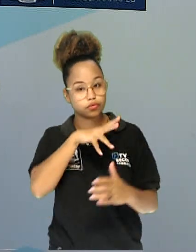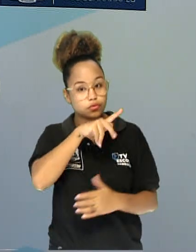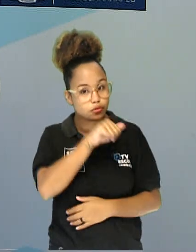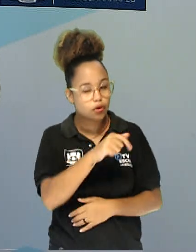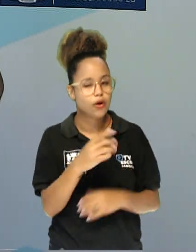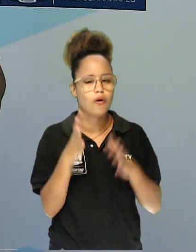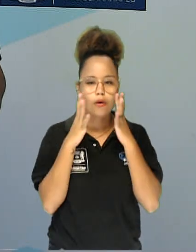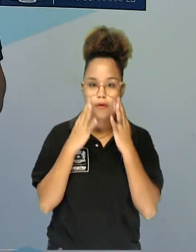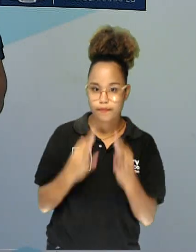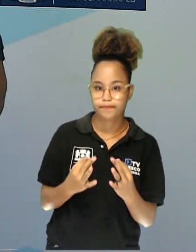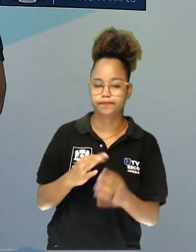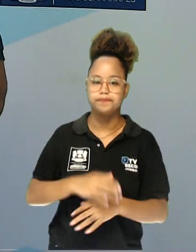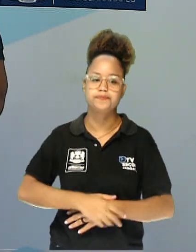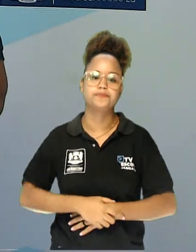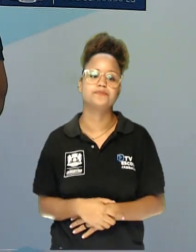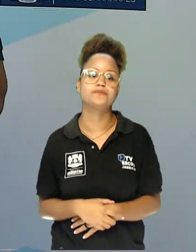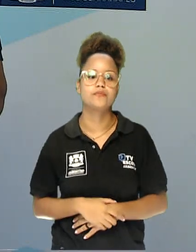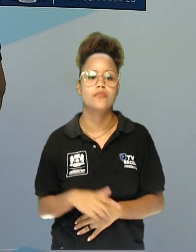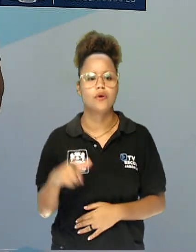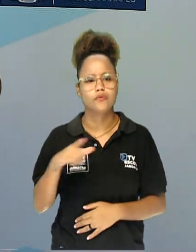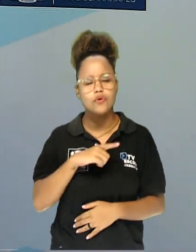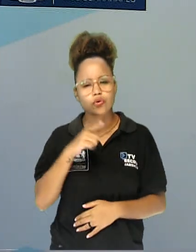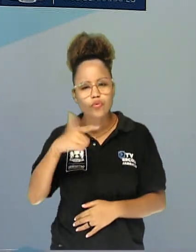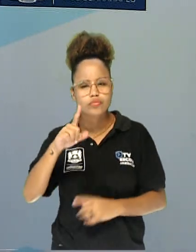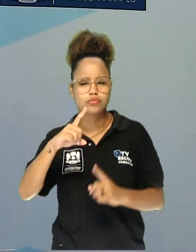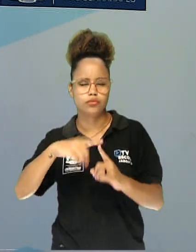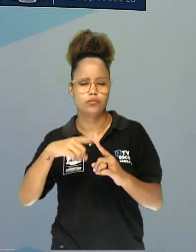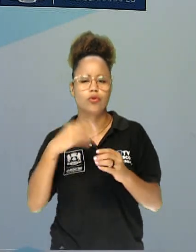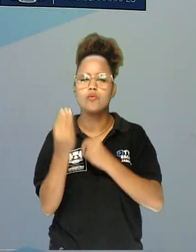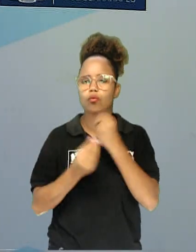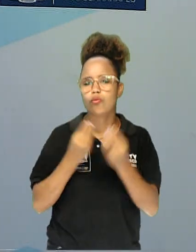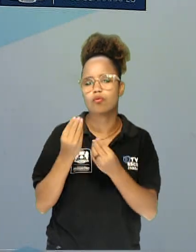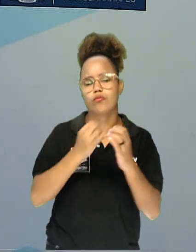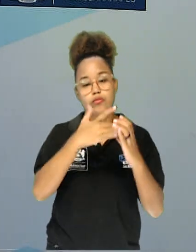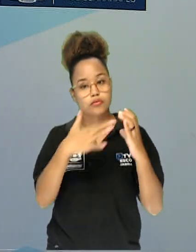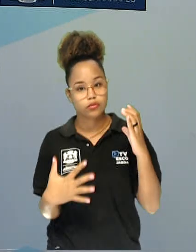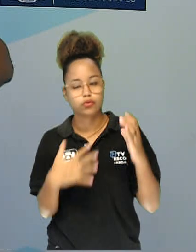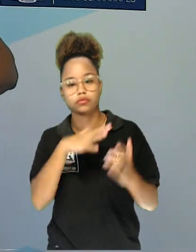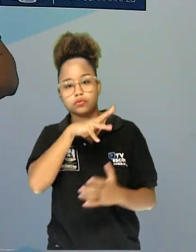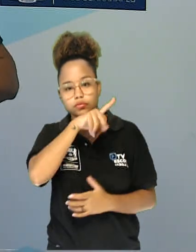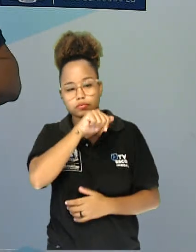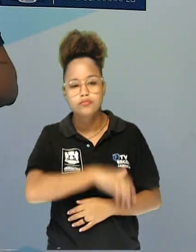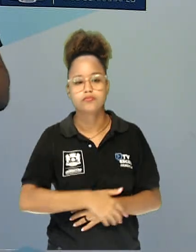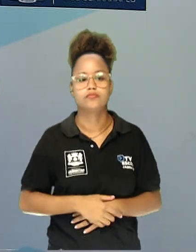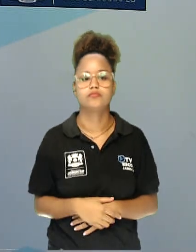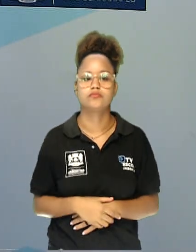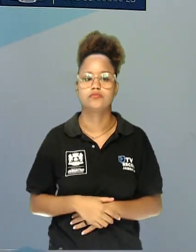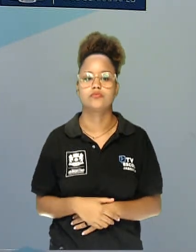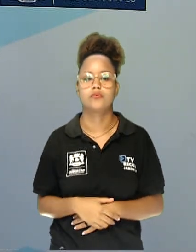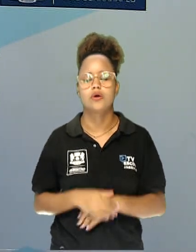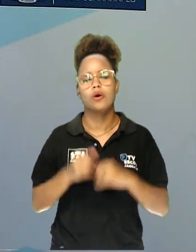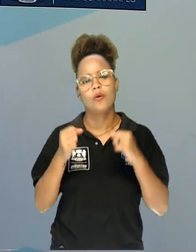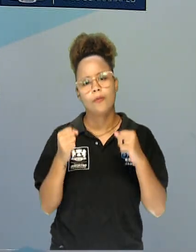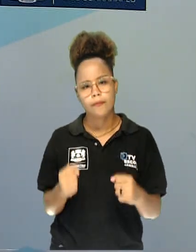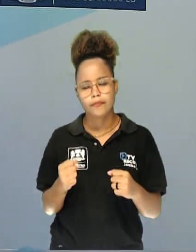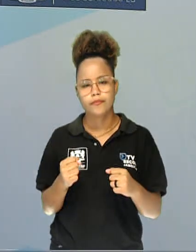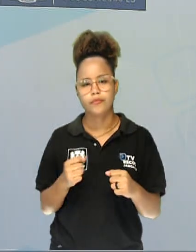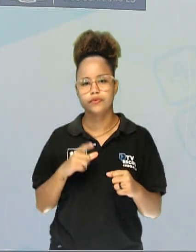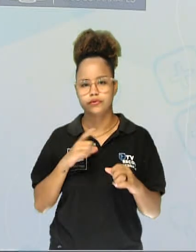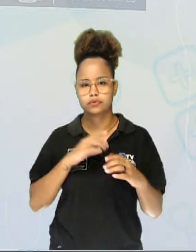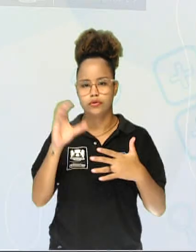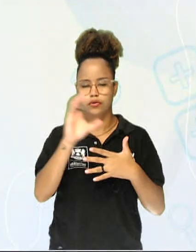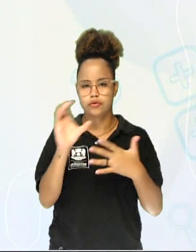Preste bem atenção. Temos outra forma de caracterizar os animais. Podemos classificá-los de